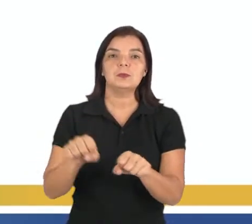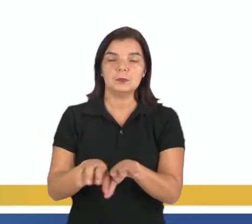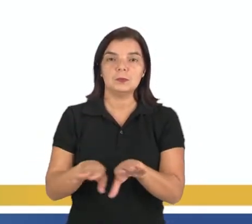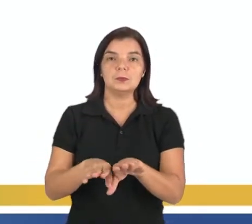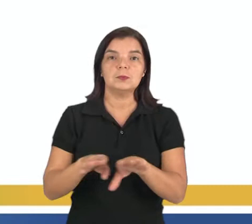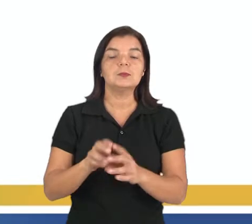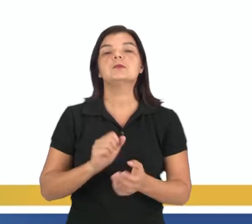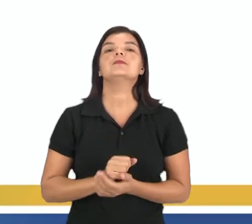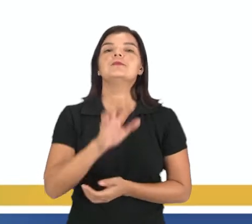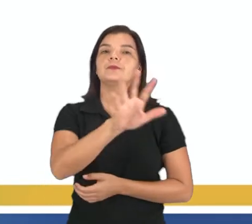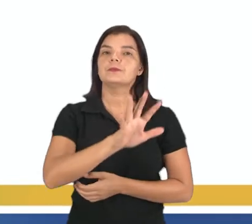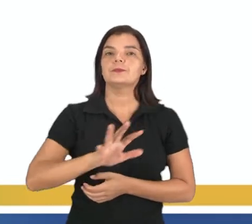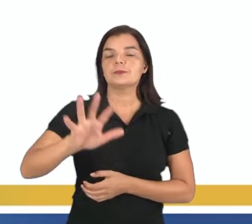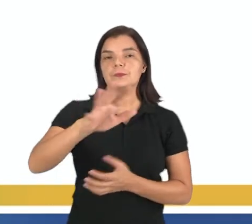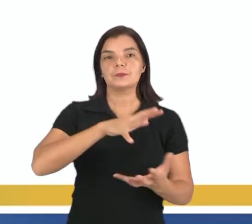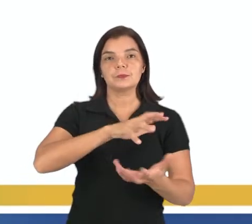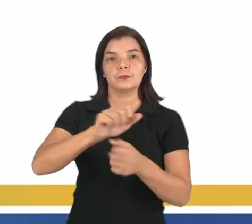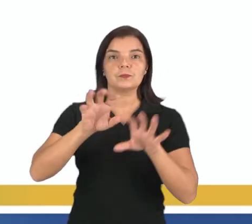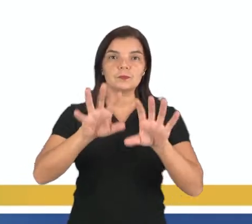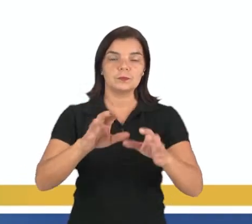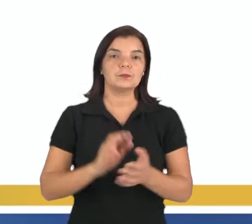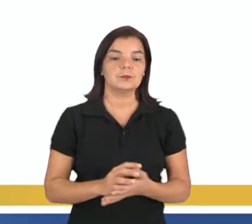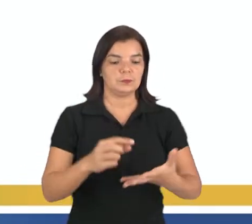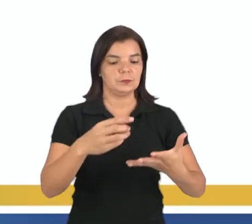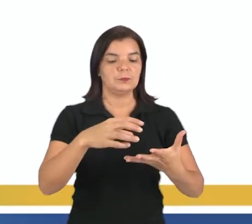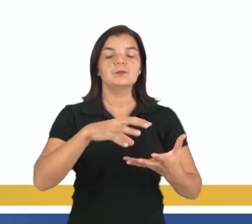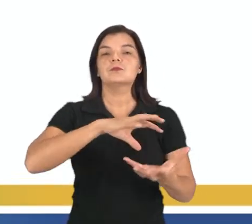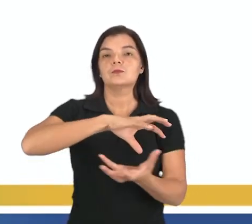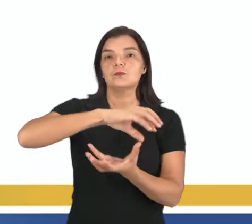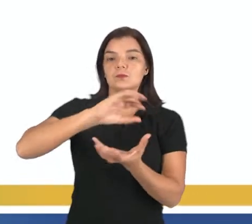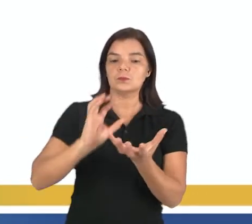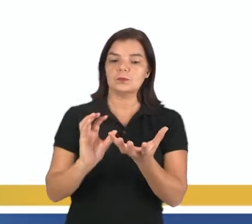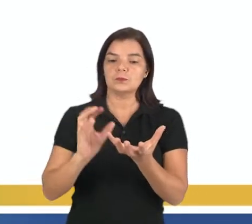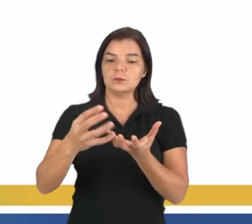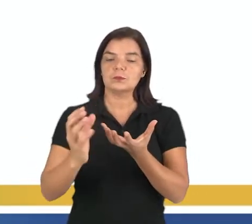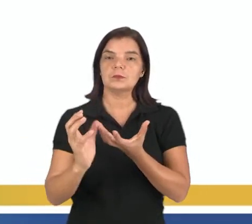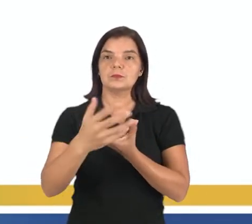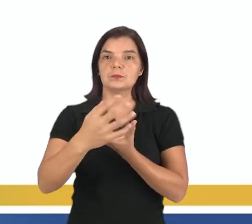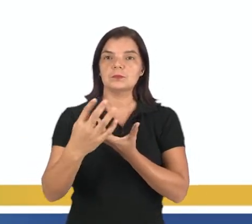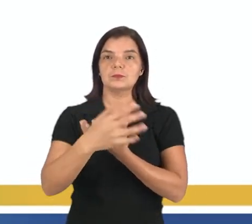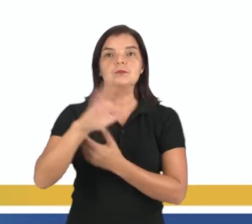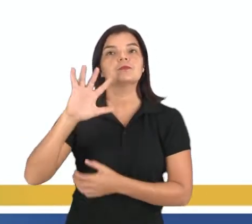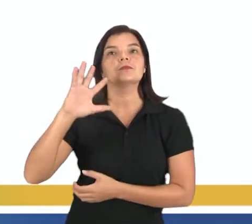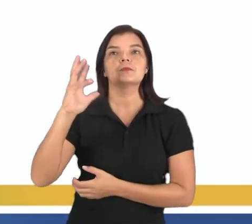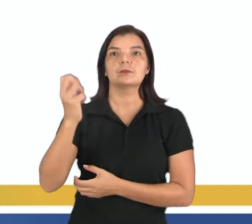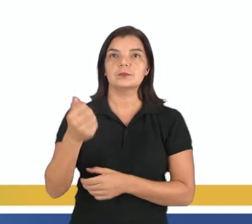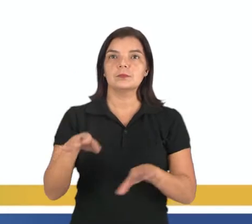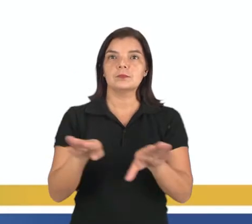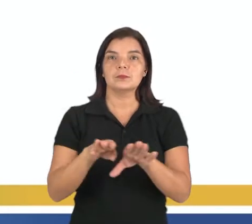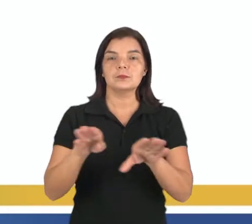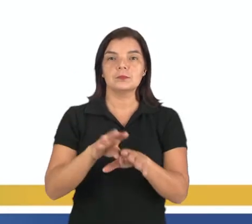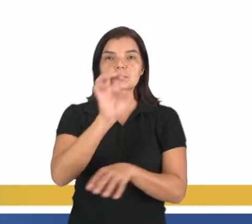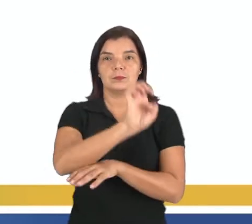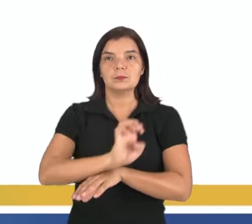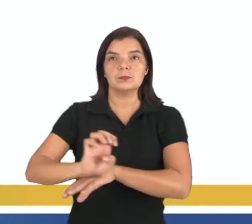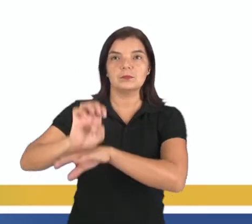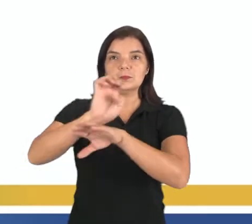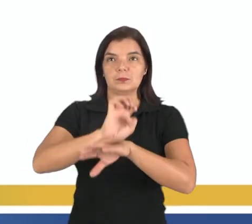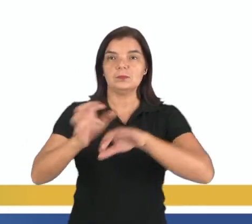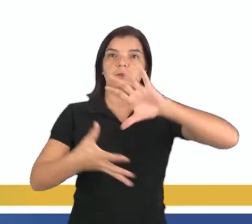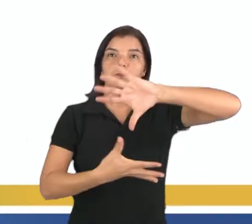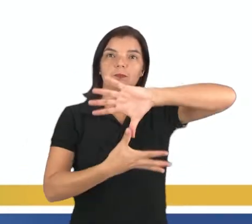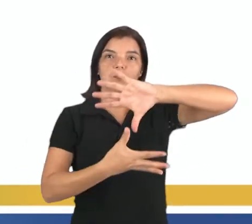Regionalizando o mundo desta forma, temos seis continentes. A África, a Ásia, Europa, América,